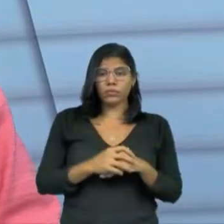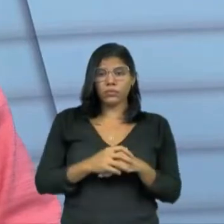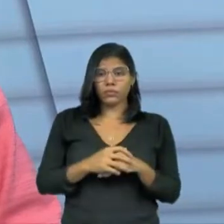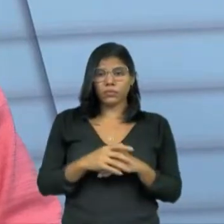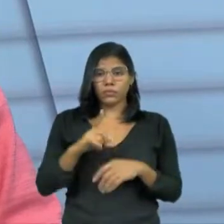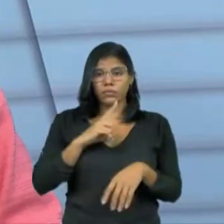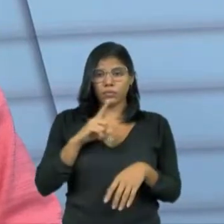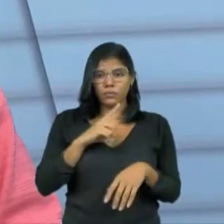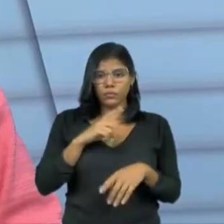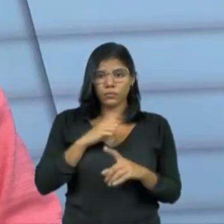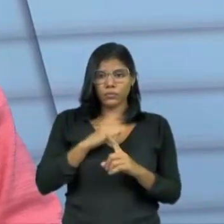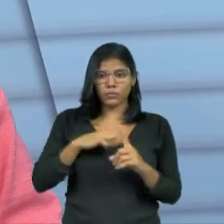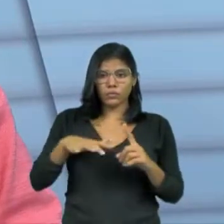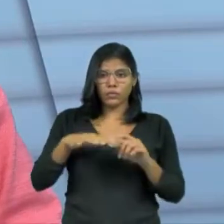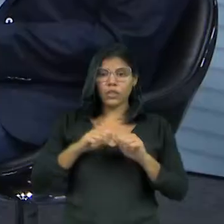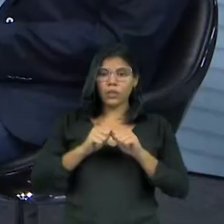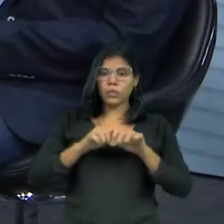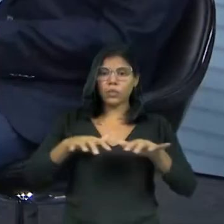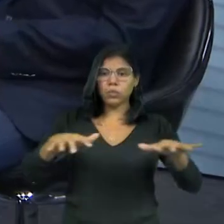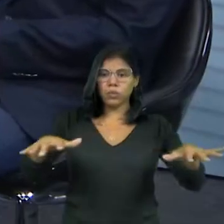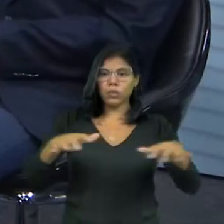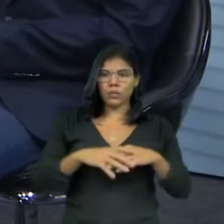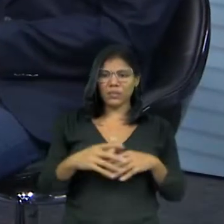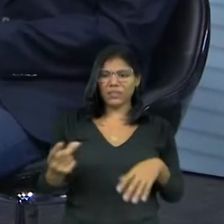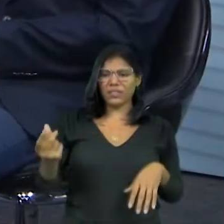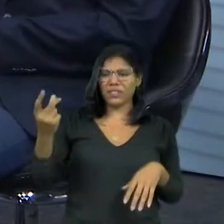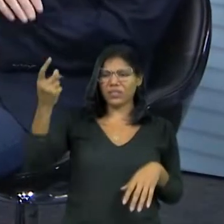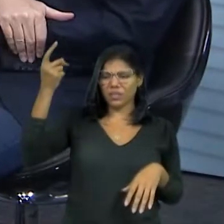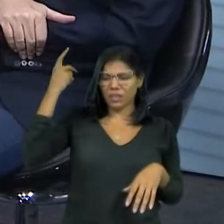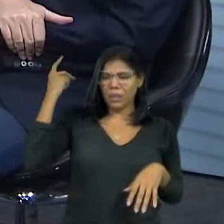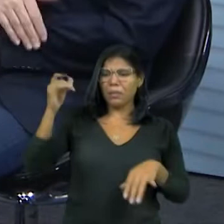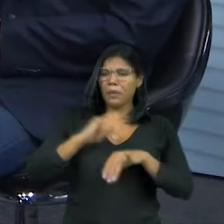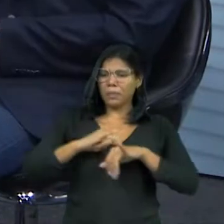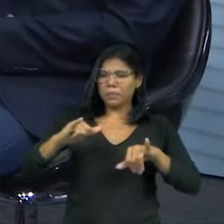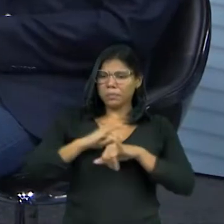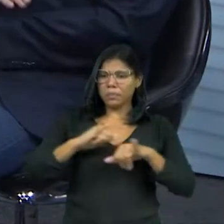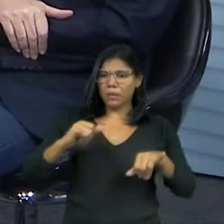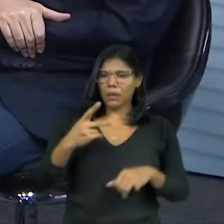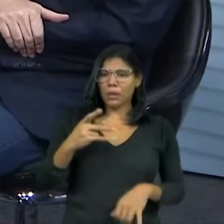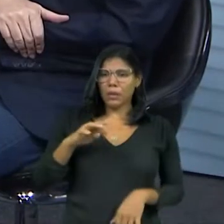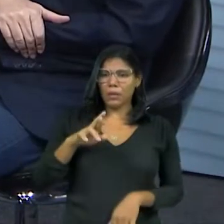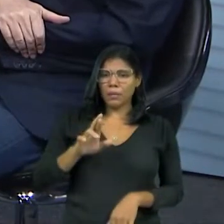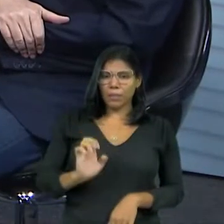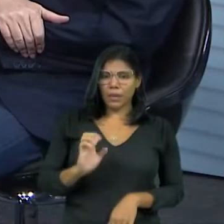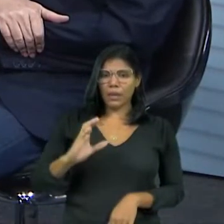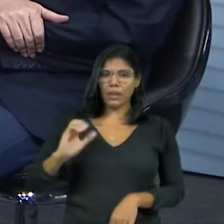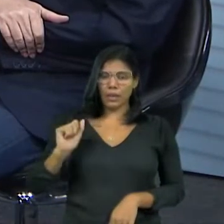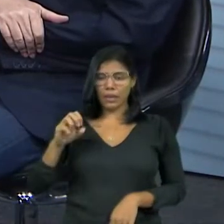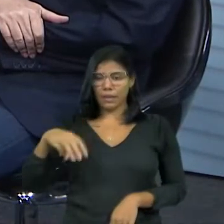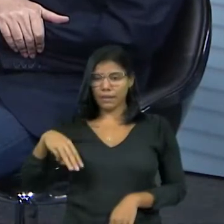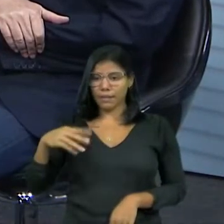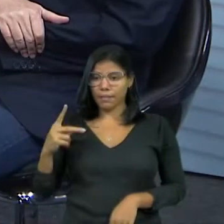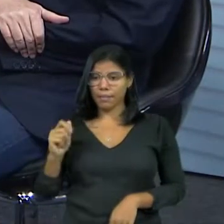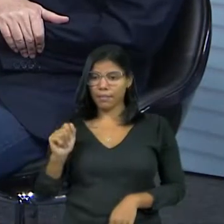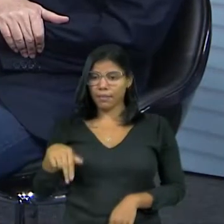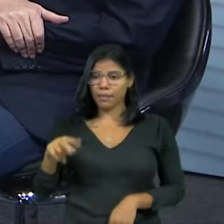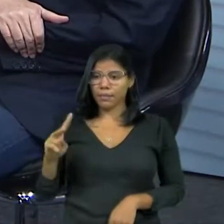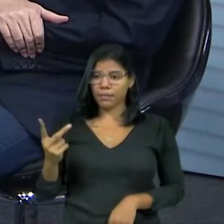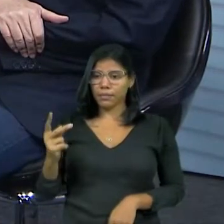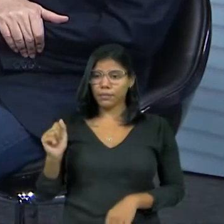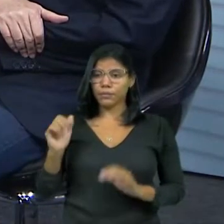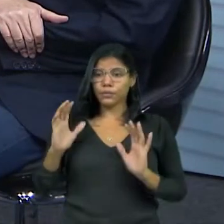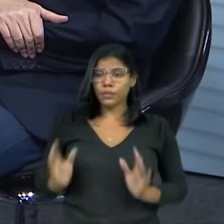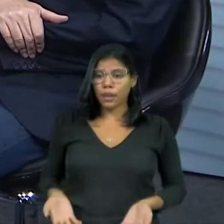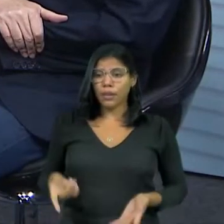muito alcance. A campanha começou faz tempo. A rigor,-campanha. A pré-campanha chamada, né? Isso. Então, assim, a rede social tem um